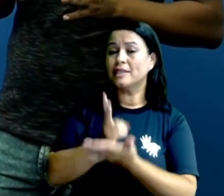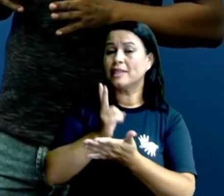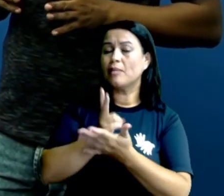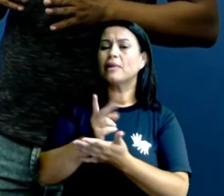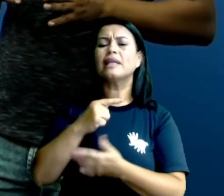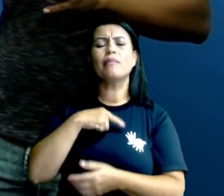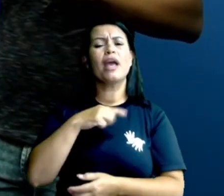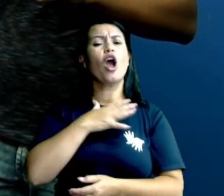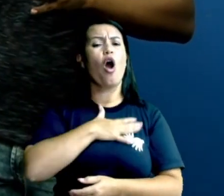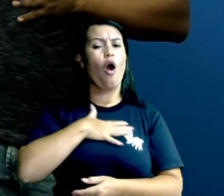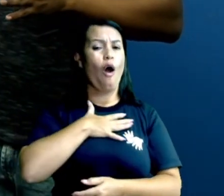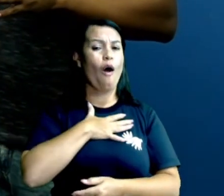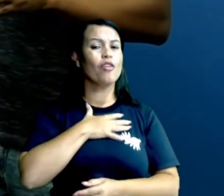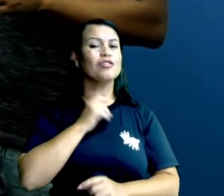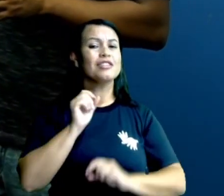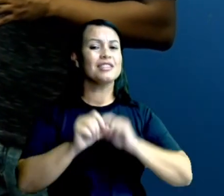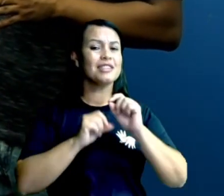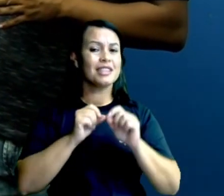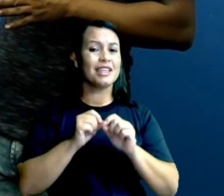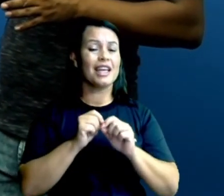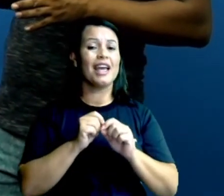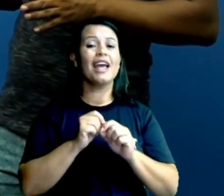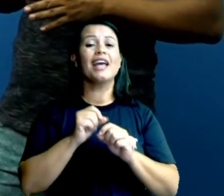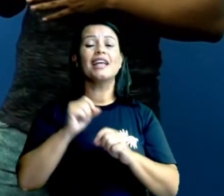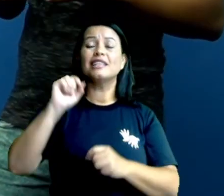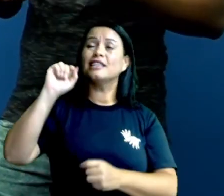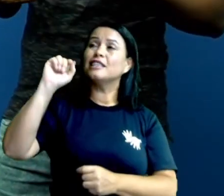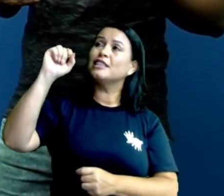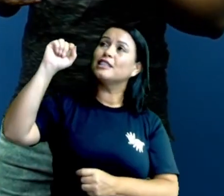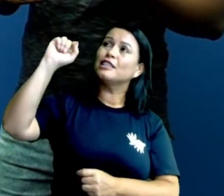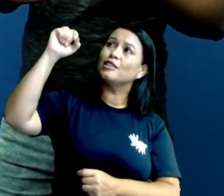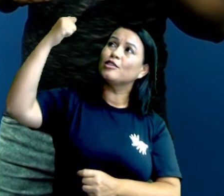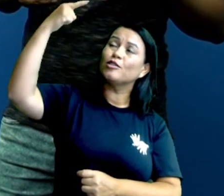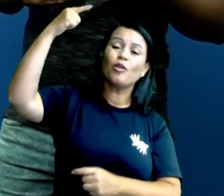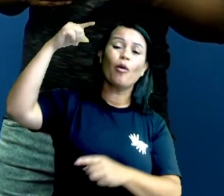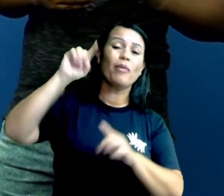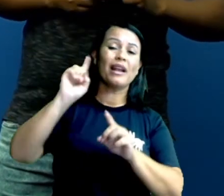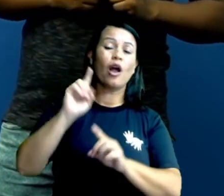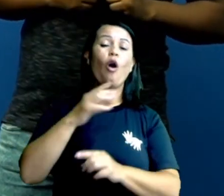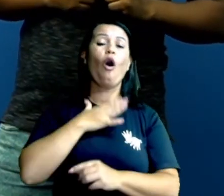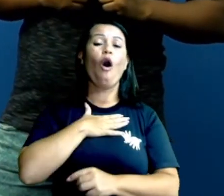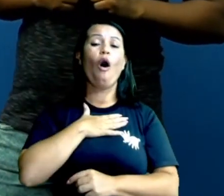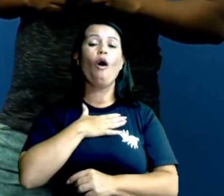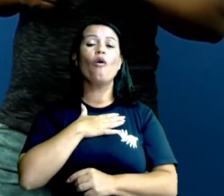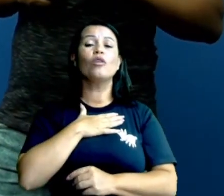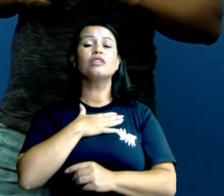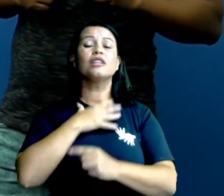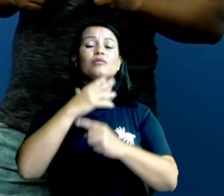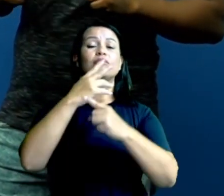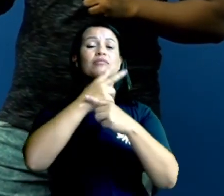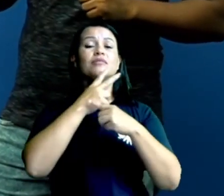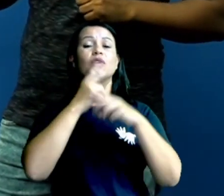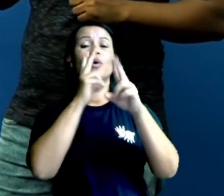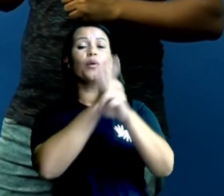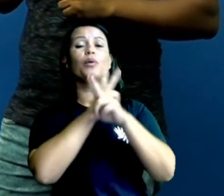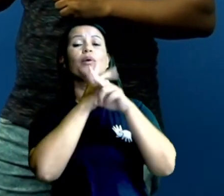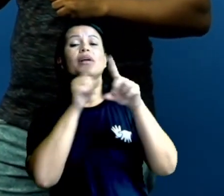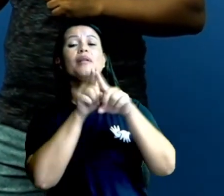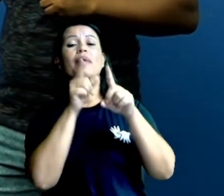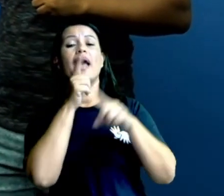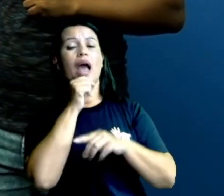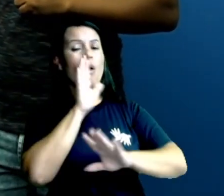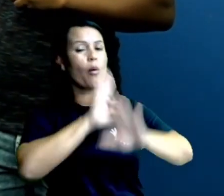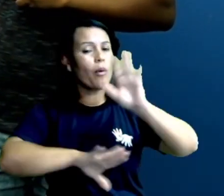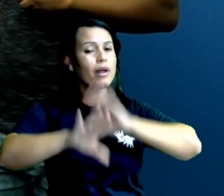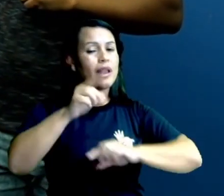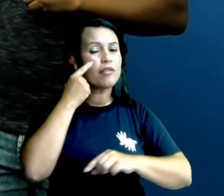inseto que também gosta de sombra e água fresca e que pode estar aí ao redor de casa. Então, fica de olho nesse mosquito aí, no